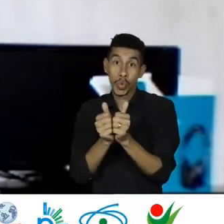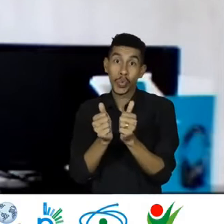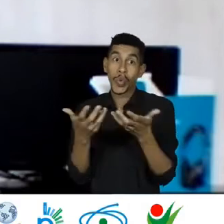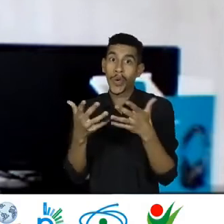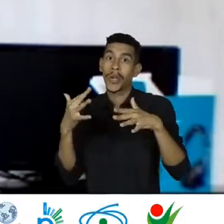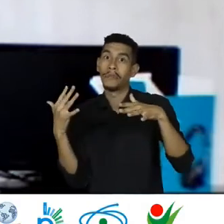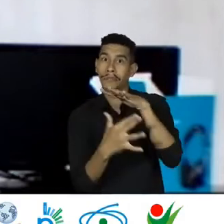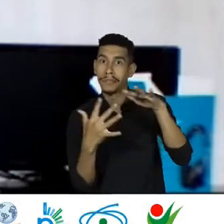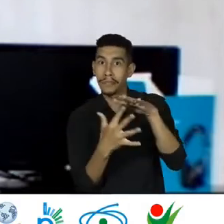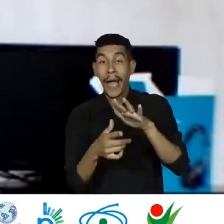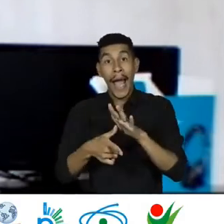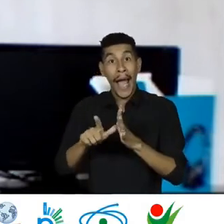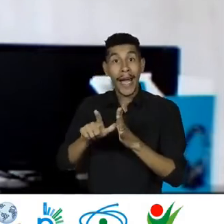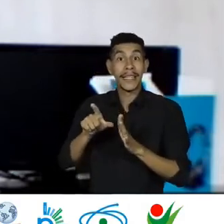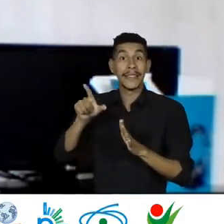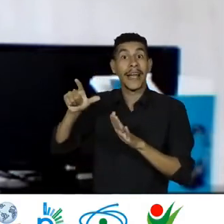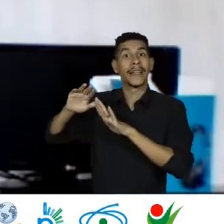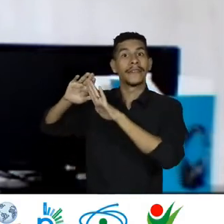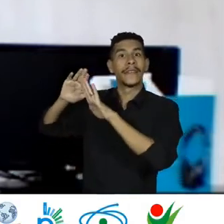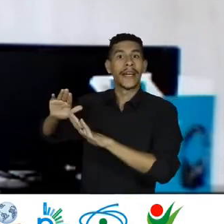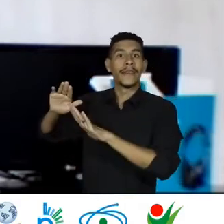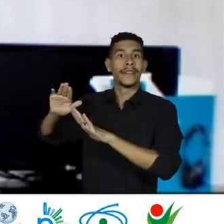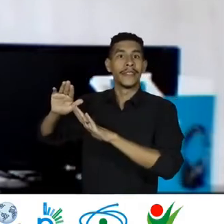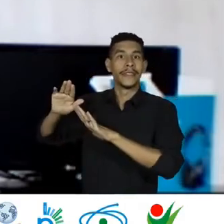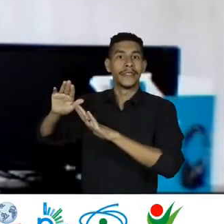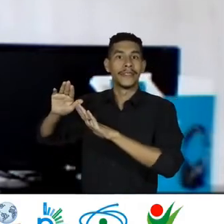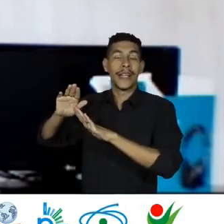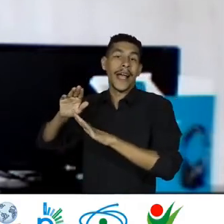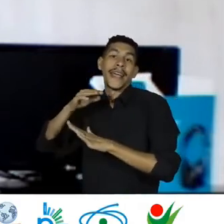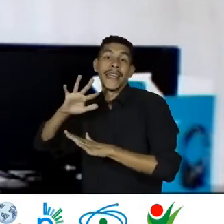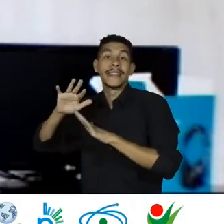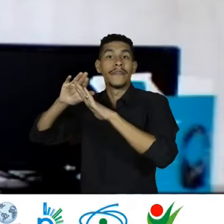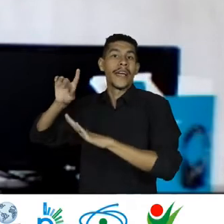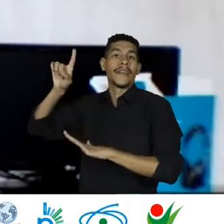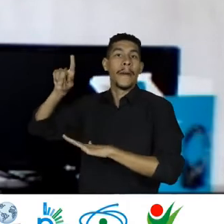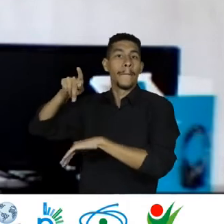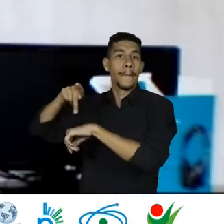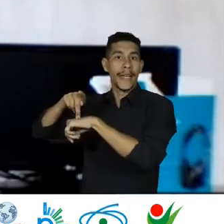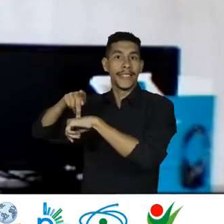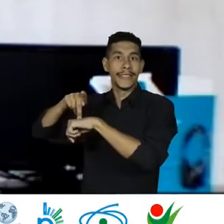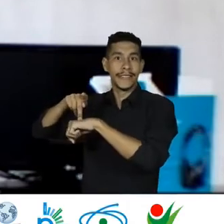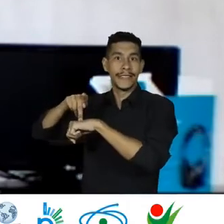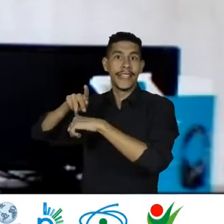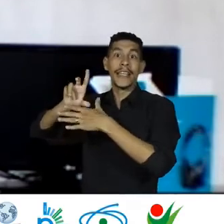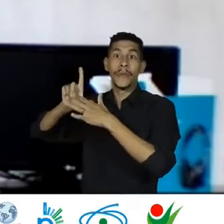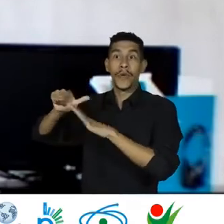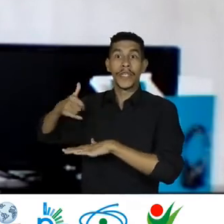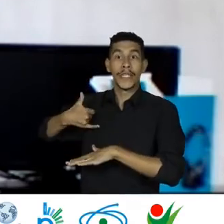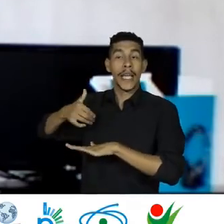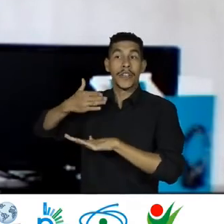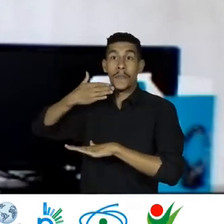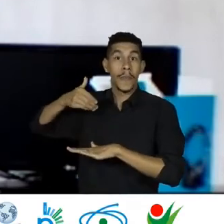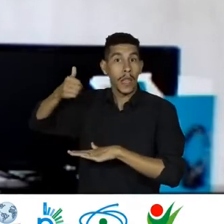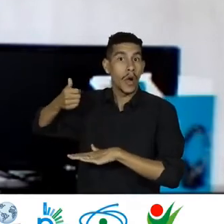Ela ficaria Aguardando ali Na casa Do tio Do avô De uma avó Quando o grupo Tivesse mais